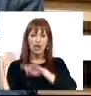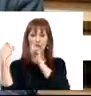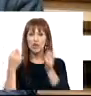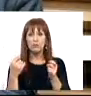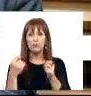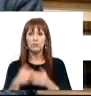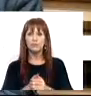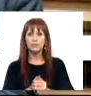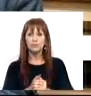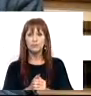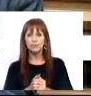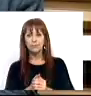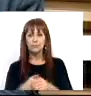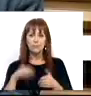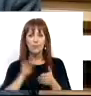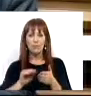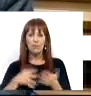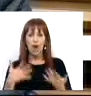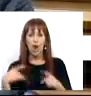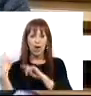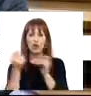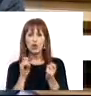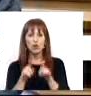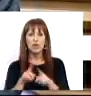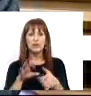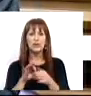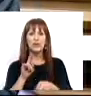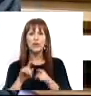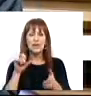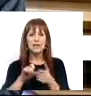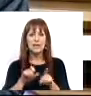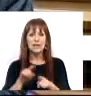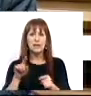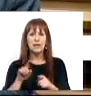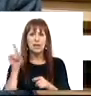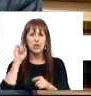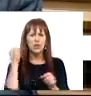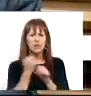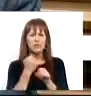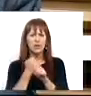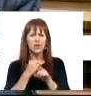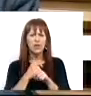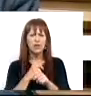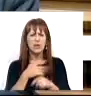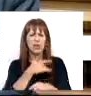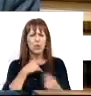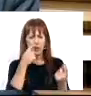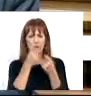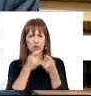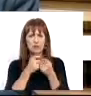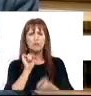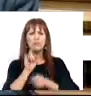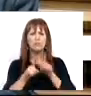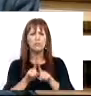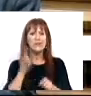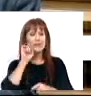a discutir diz respeito à defesa da qualidade nos serviços de saúde de proximidade, mais